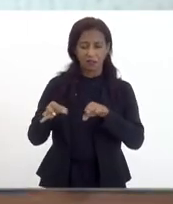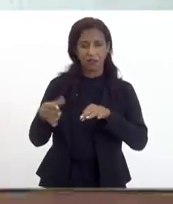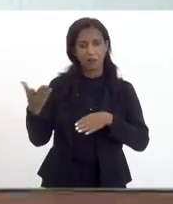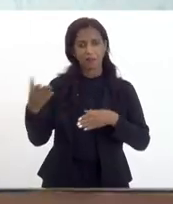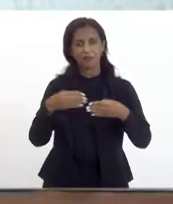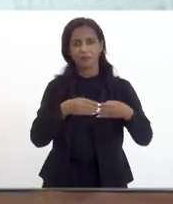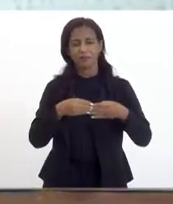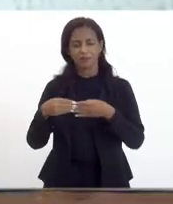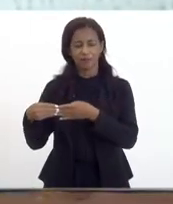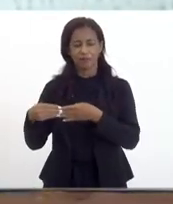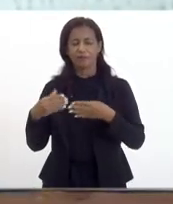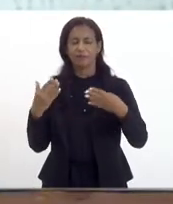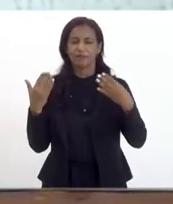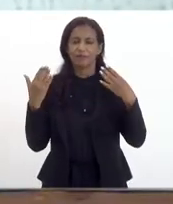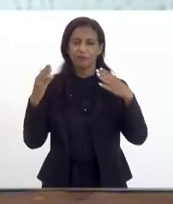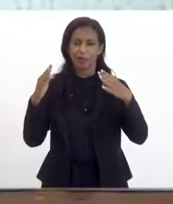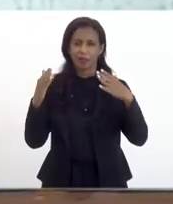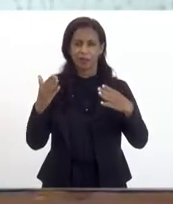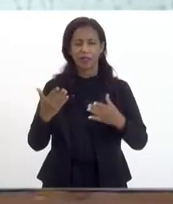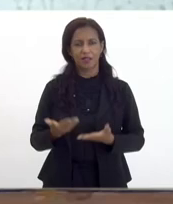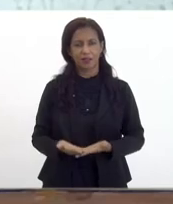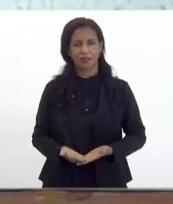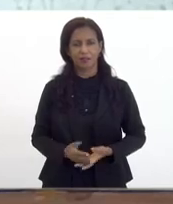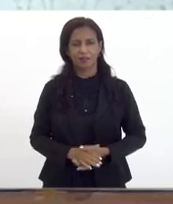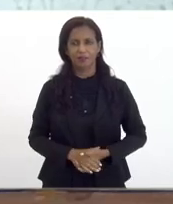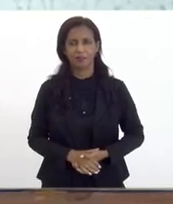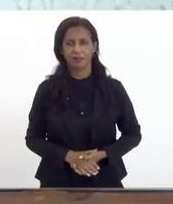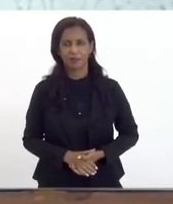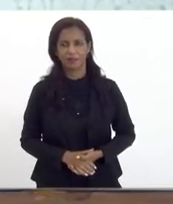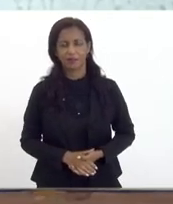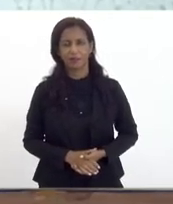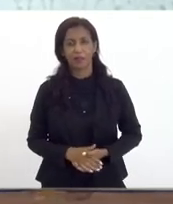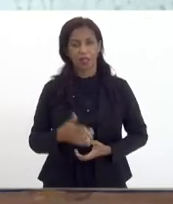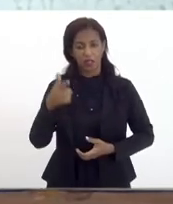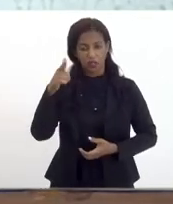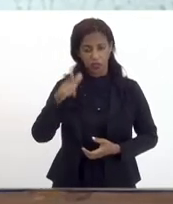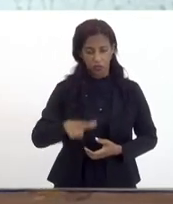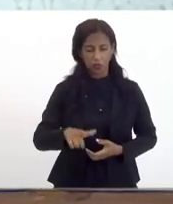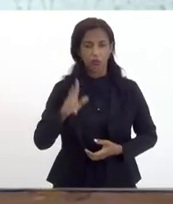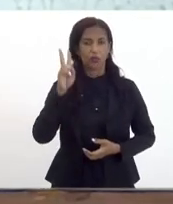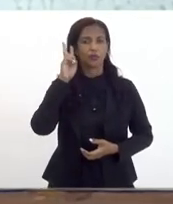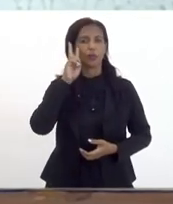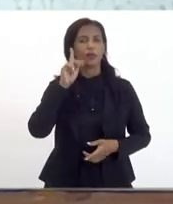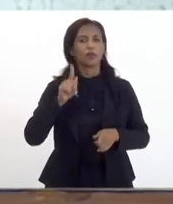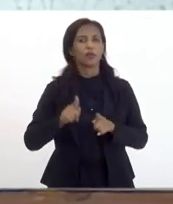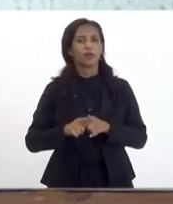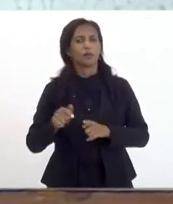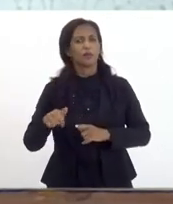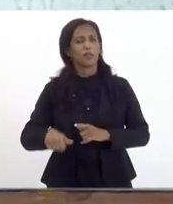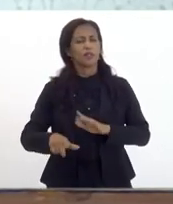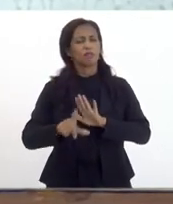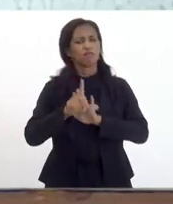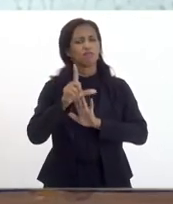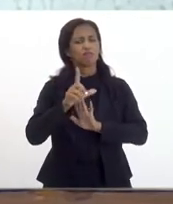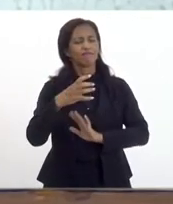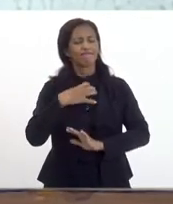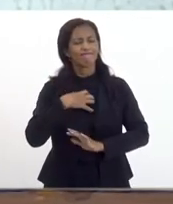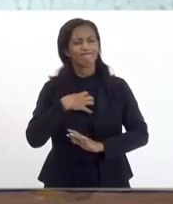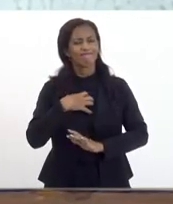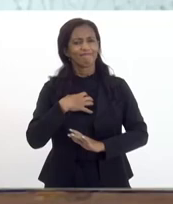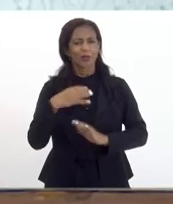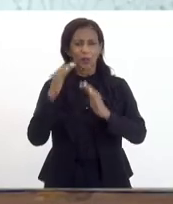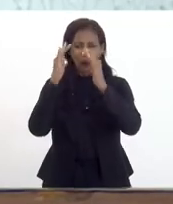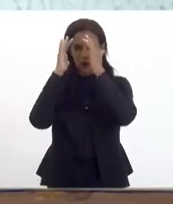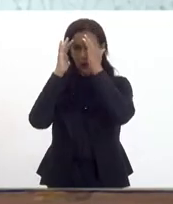parabenizo mais uma vez mais uma vez senhor presidente eu quero registrar também que este legislativo se sente honrado